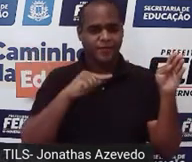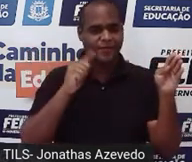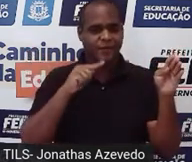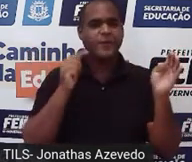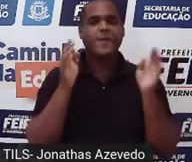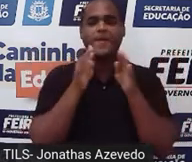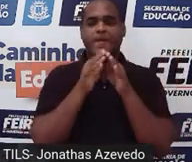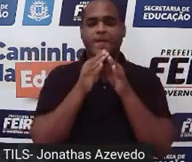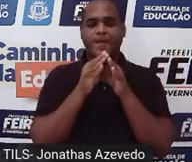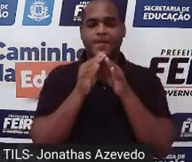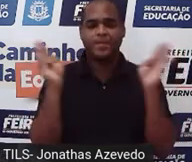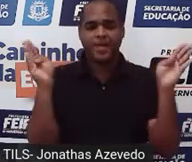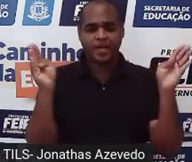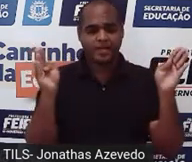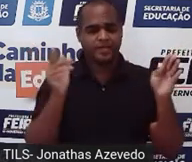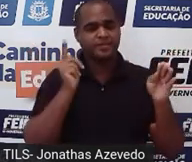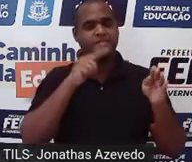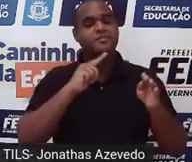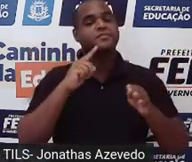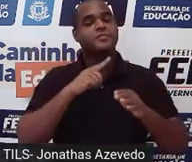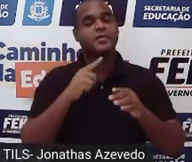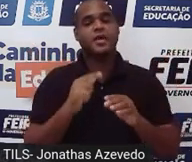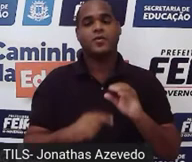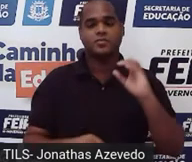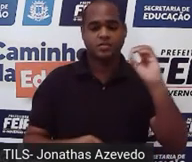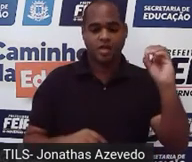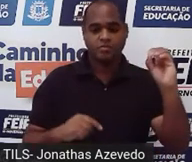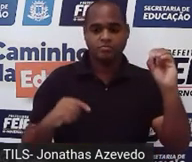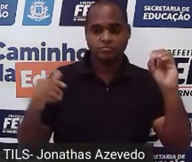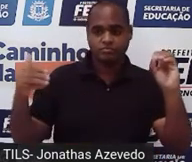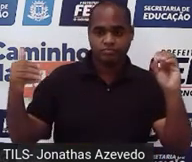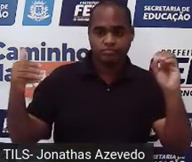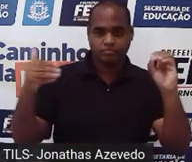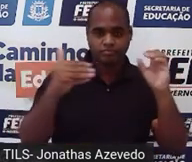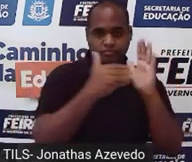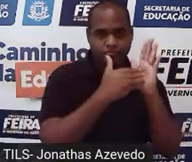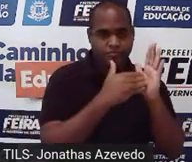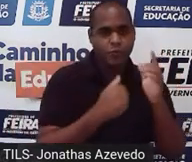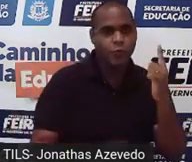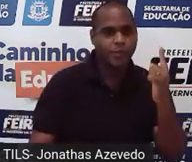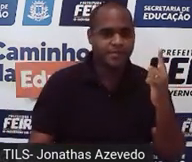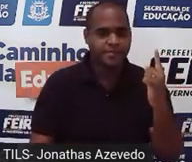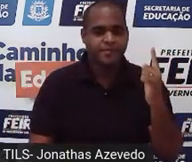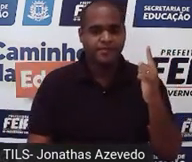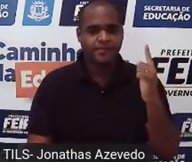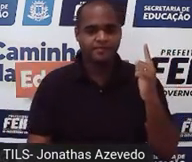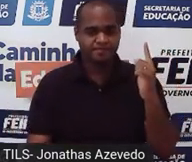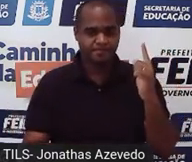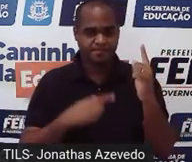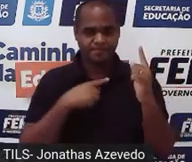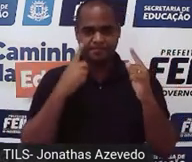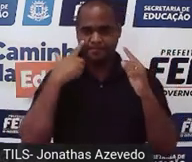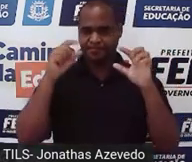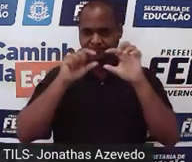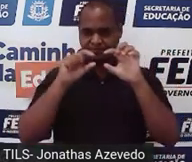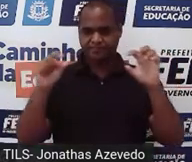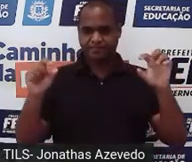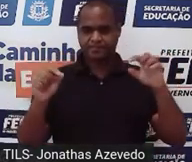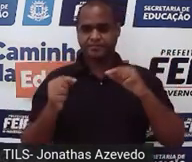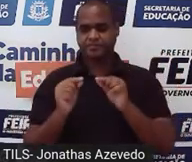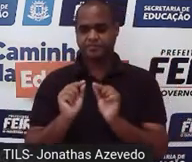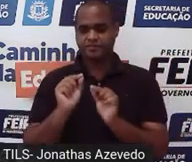ficar maior. Só peguei a parte que vai do 0 até o 1. E aí eu vou pegar aquela fração ali, ó, que eu grifei,